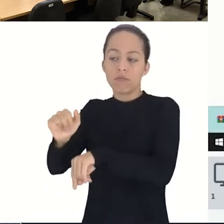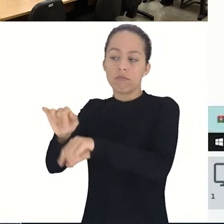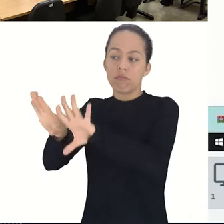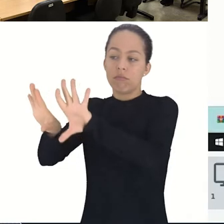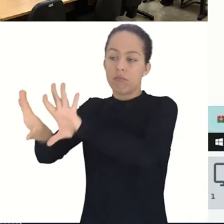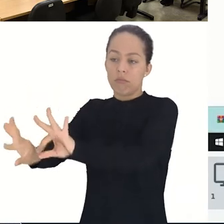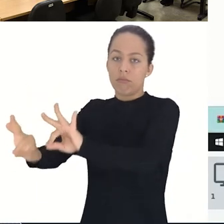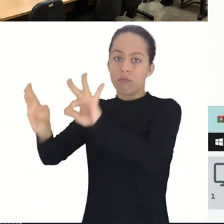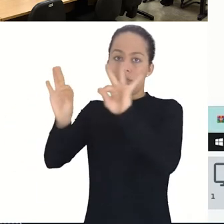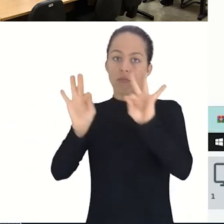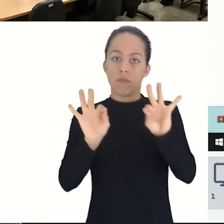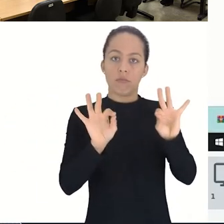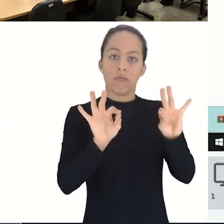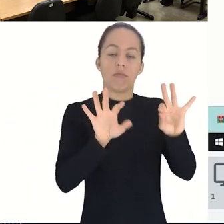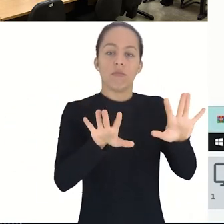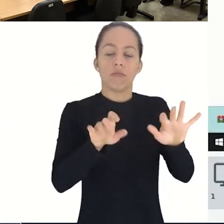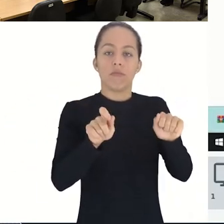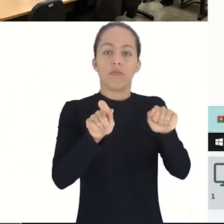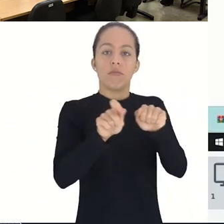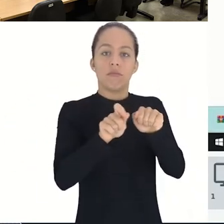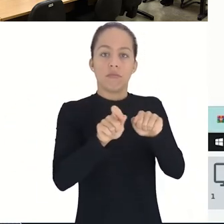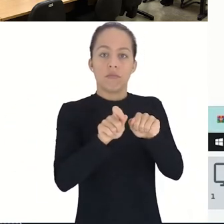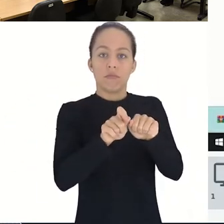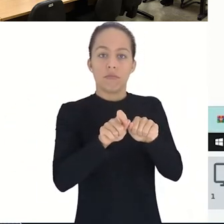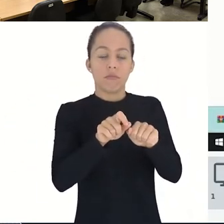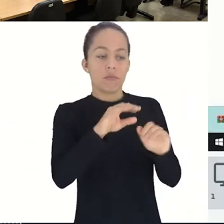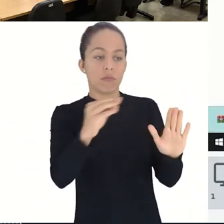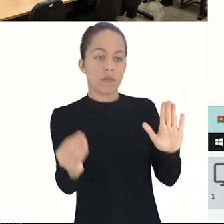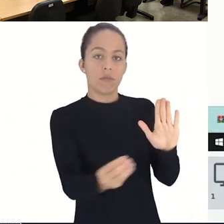dar um nome para este sorteio.